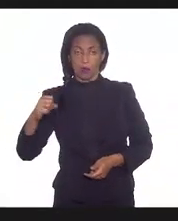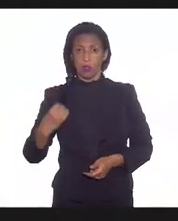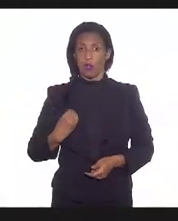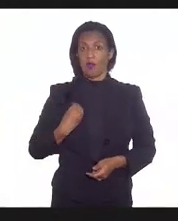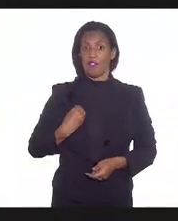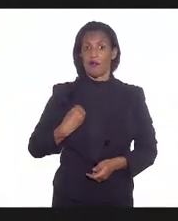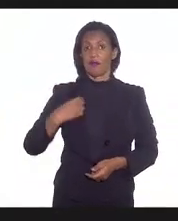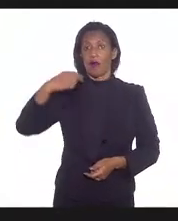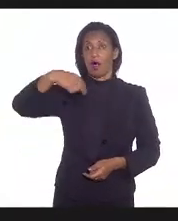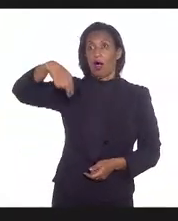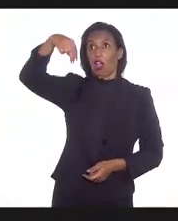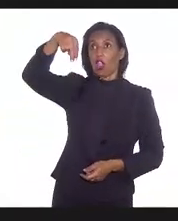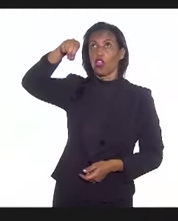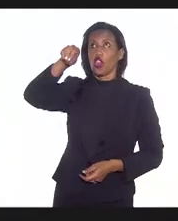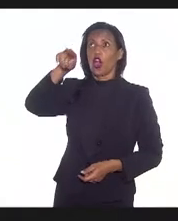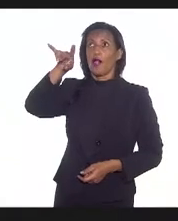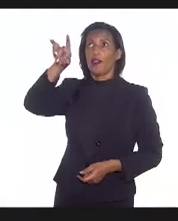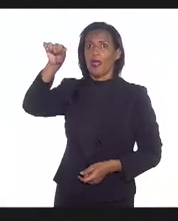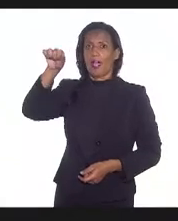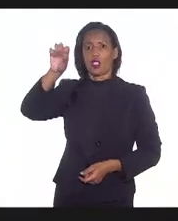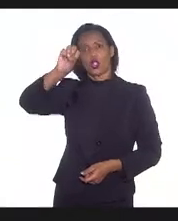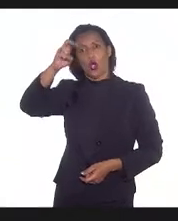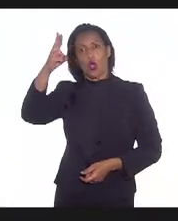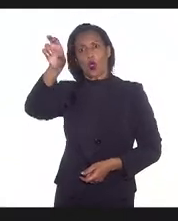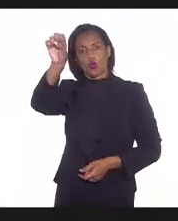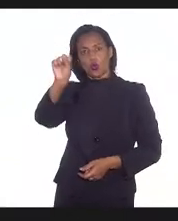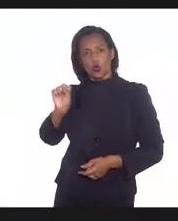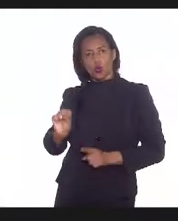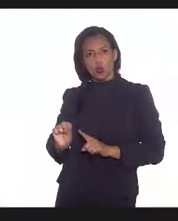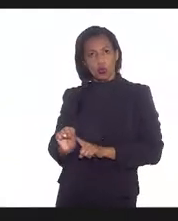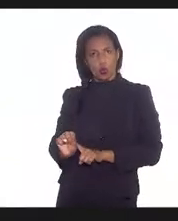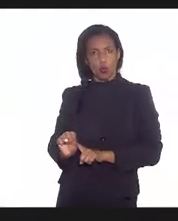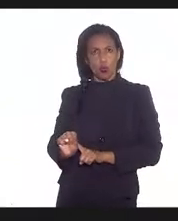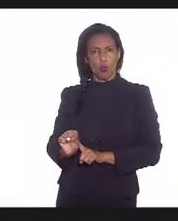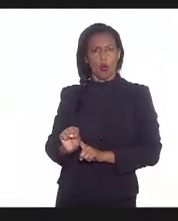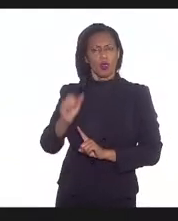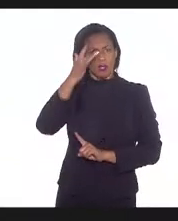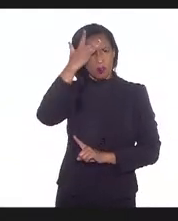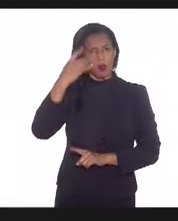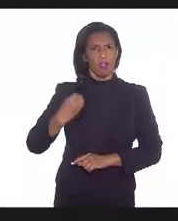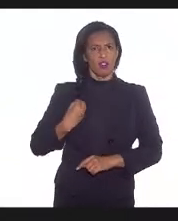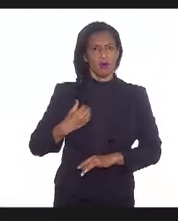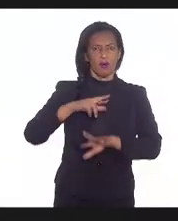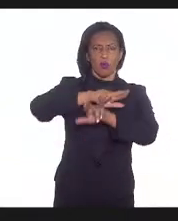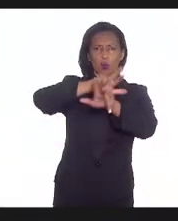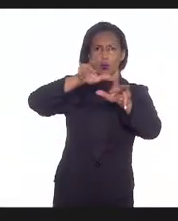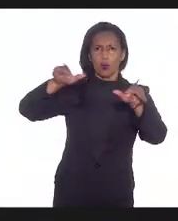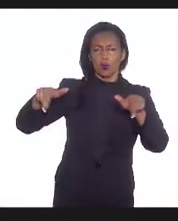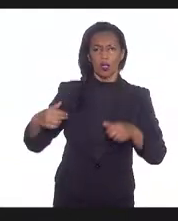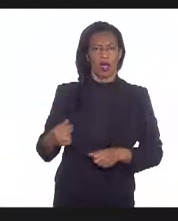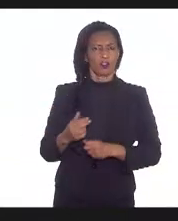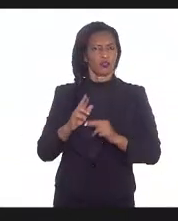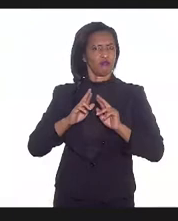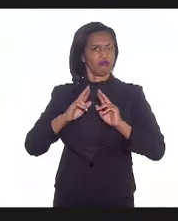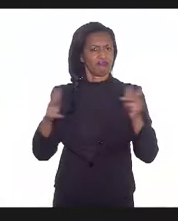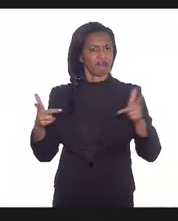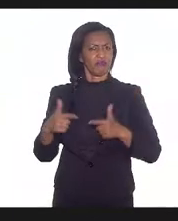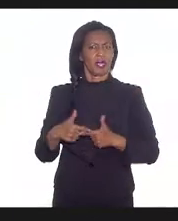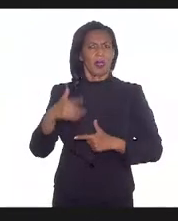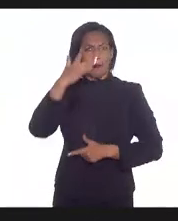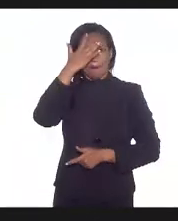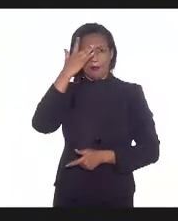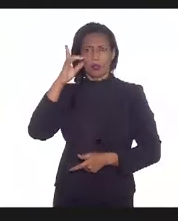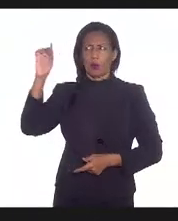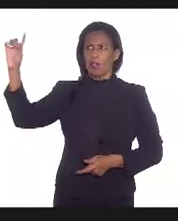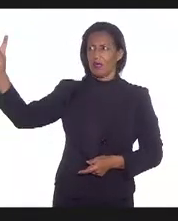mora no Sul, né? Enfim, então são pessoas que transitam por muitos locais. Pide esses exemplos de gente que